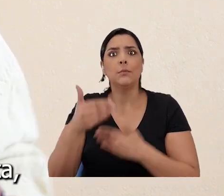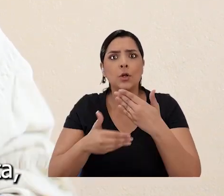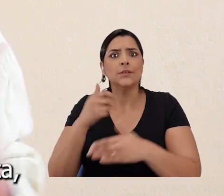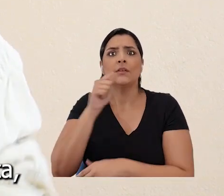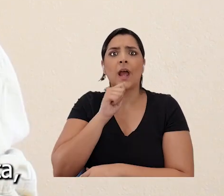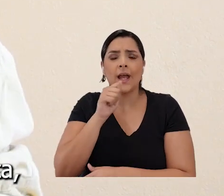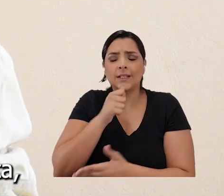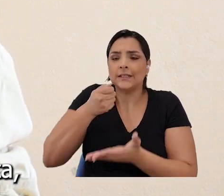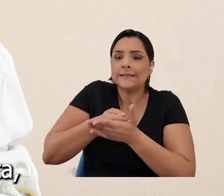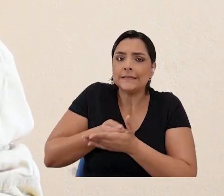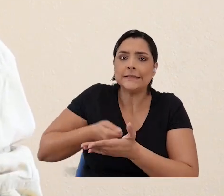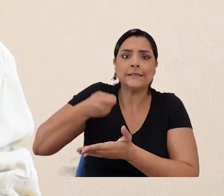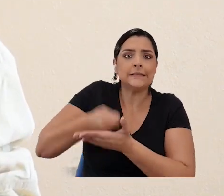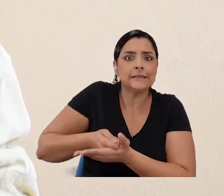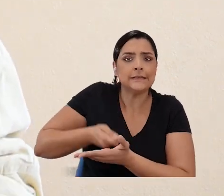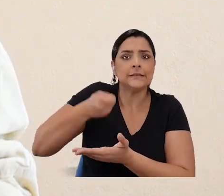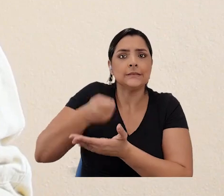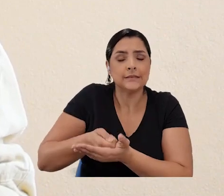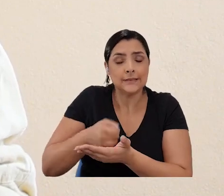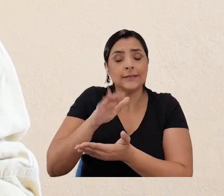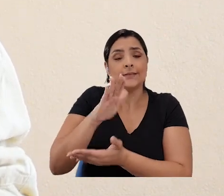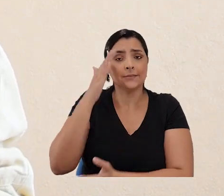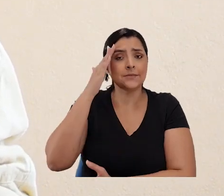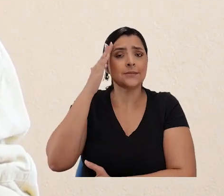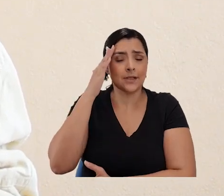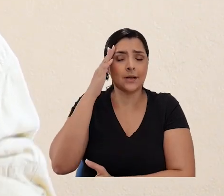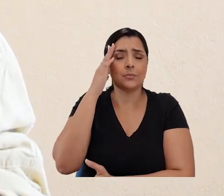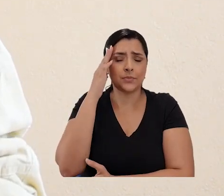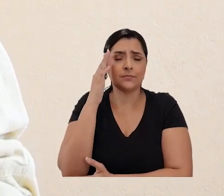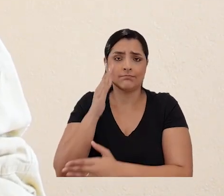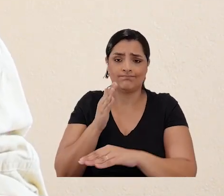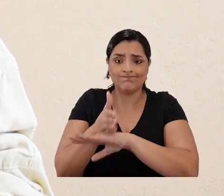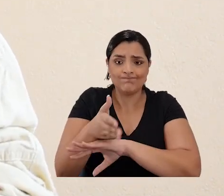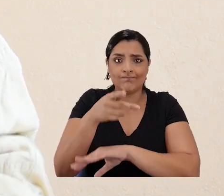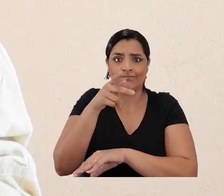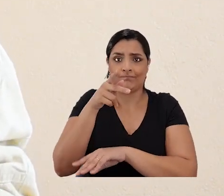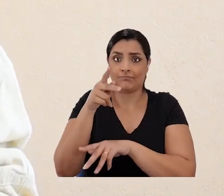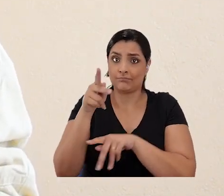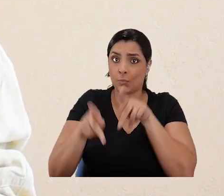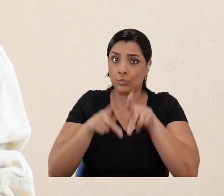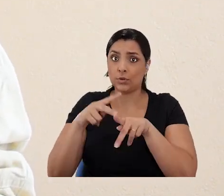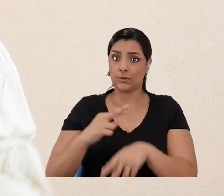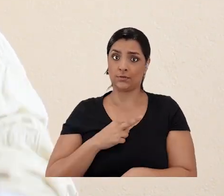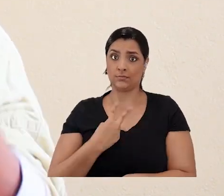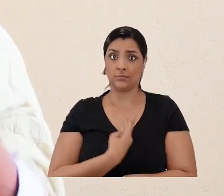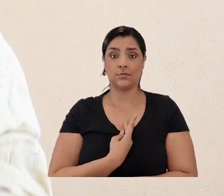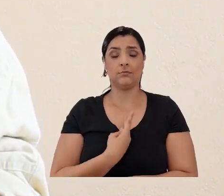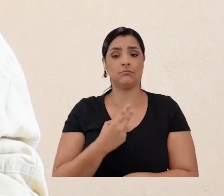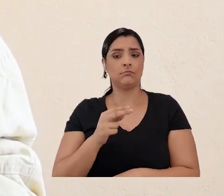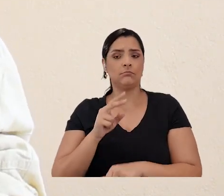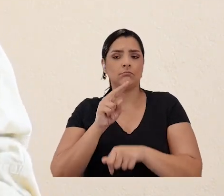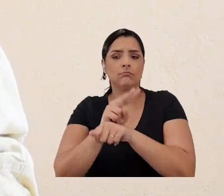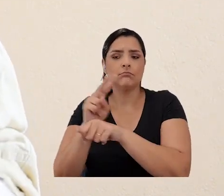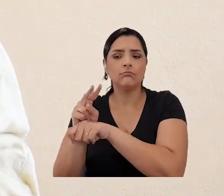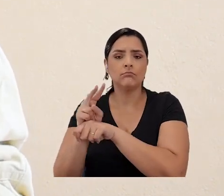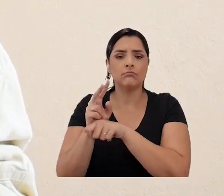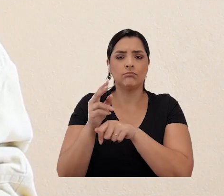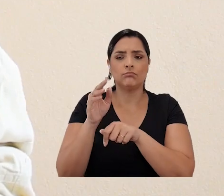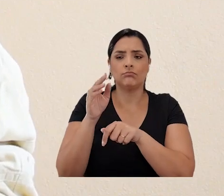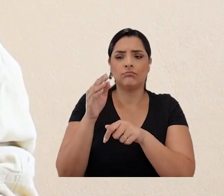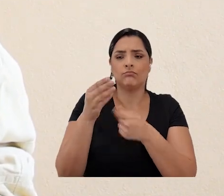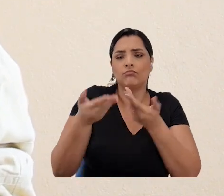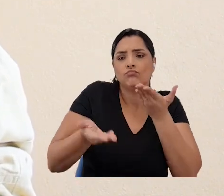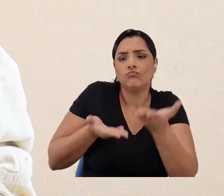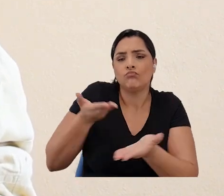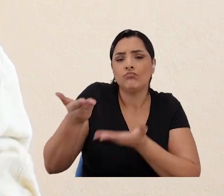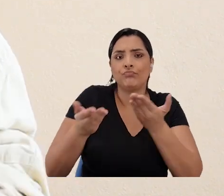processo ainda em muita disputa. E ainda que o acesso da população trans ao cuidado e